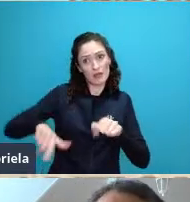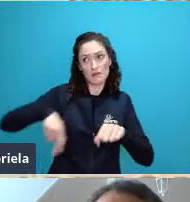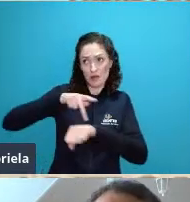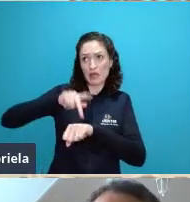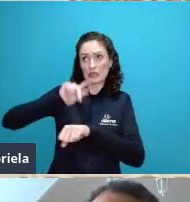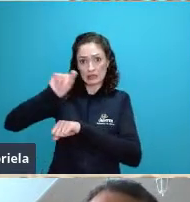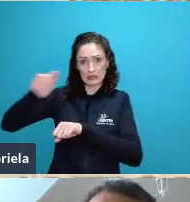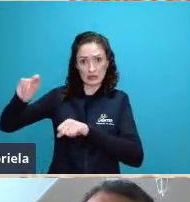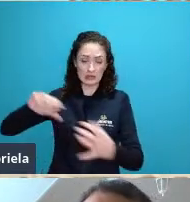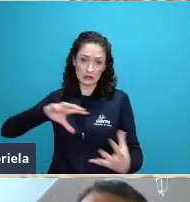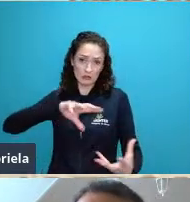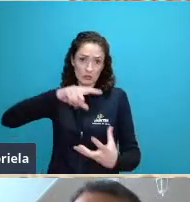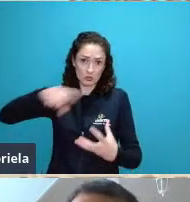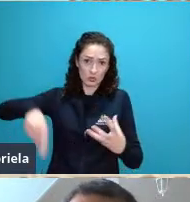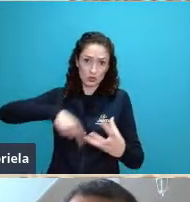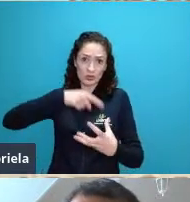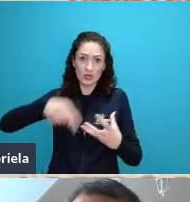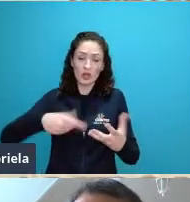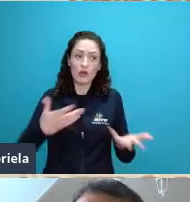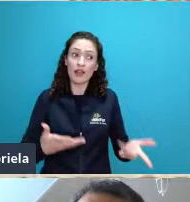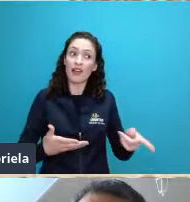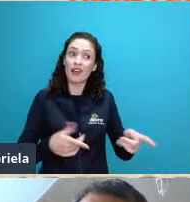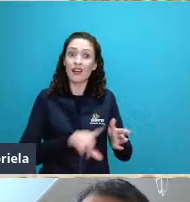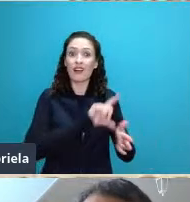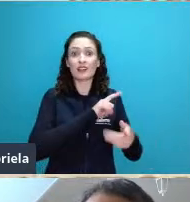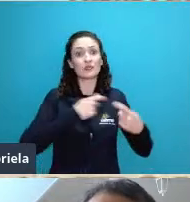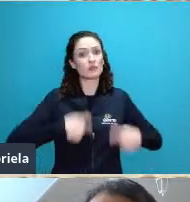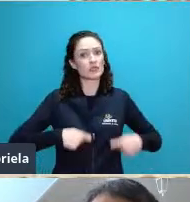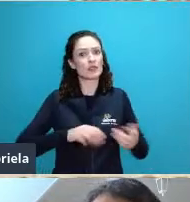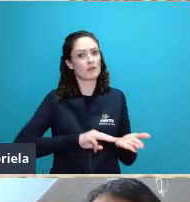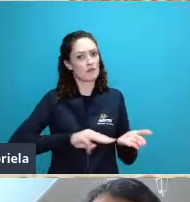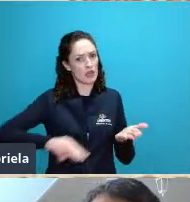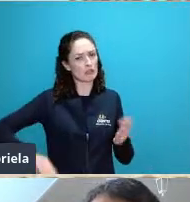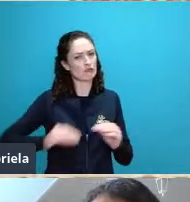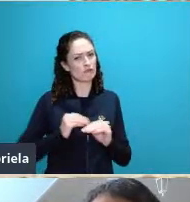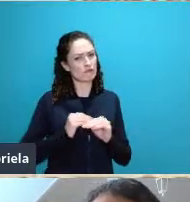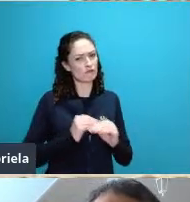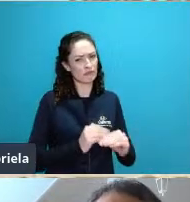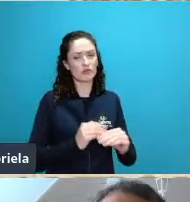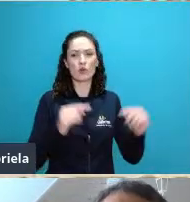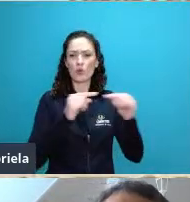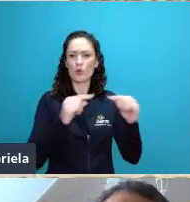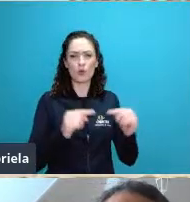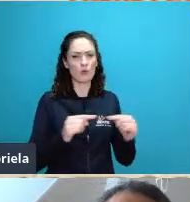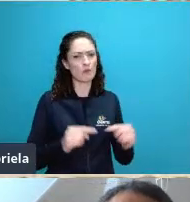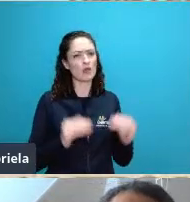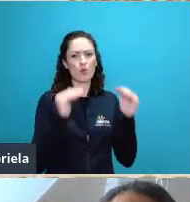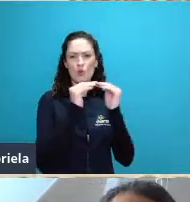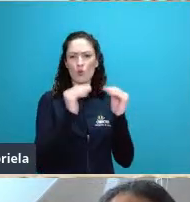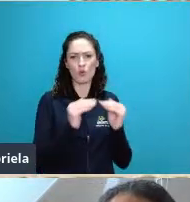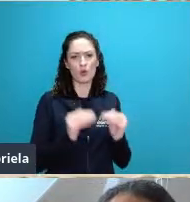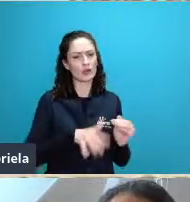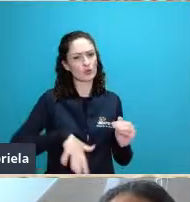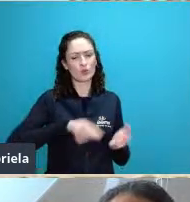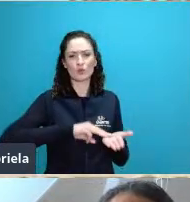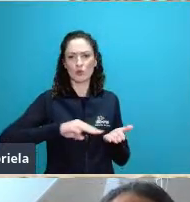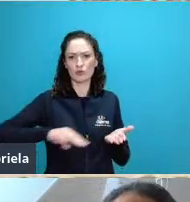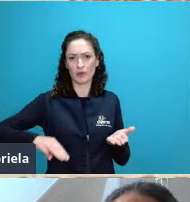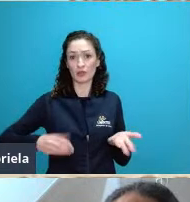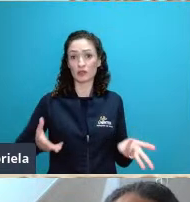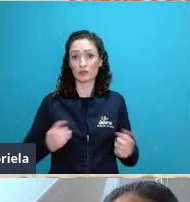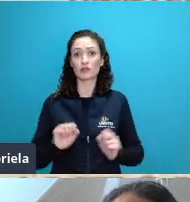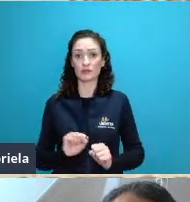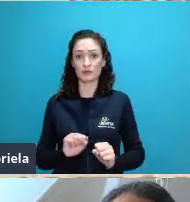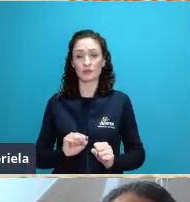apoiasse fortemente no rigor metodológico nas suas aplicações o desenvolvimento